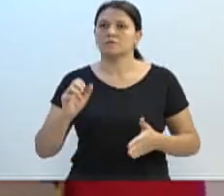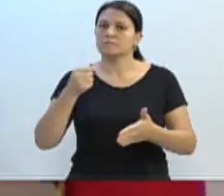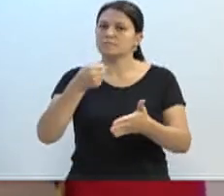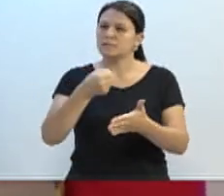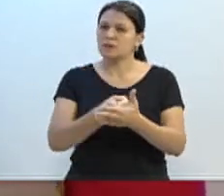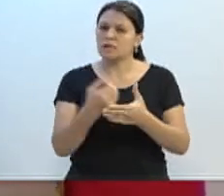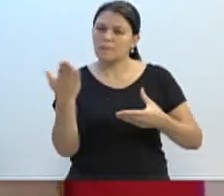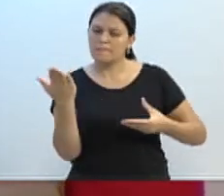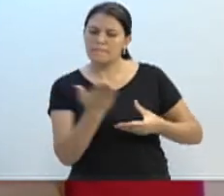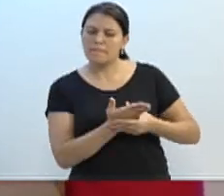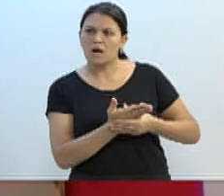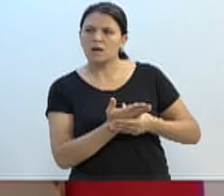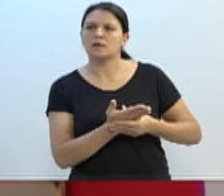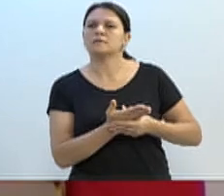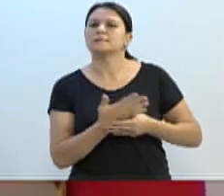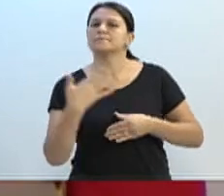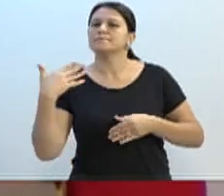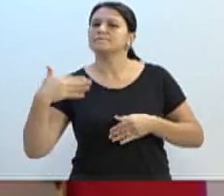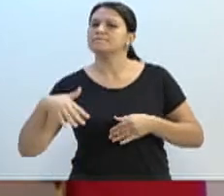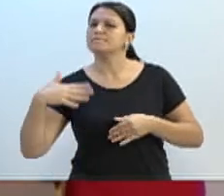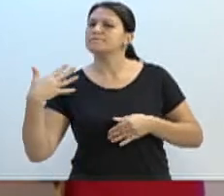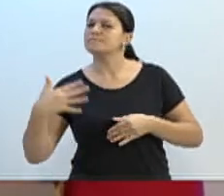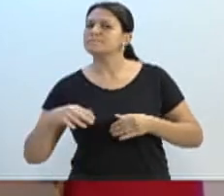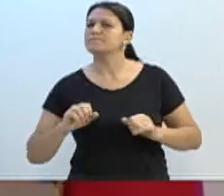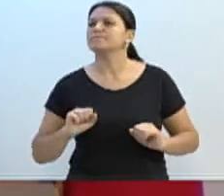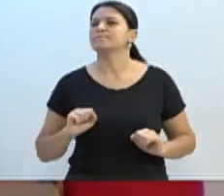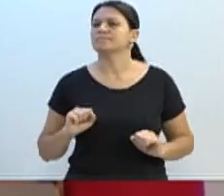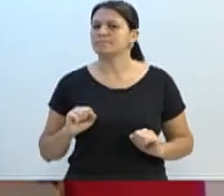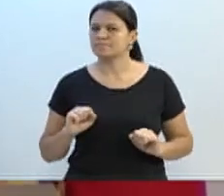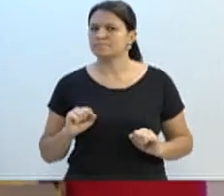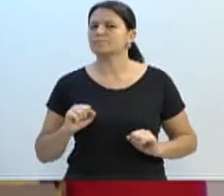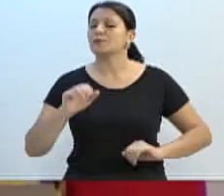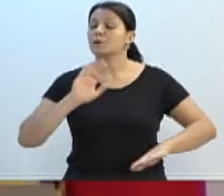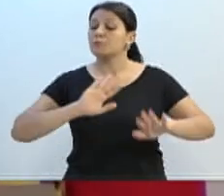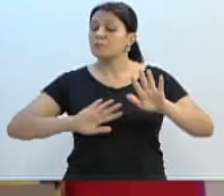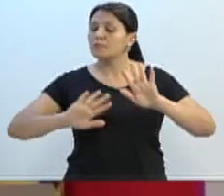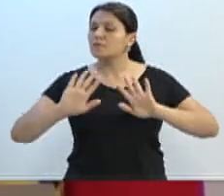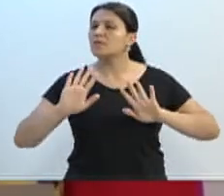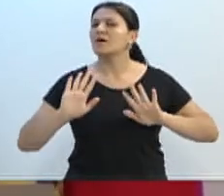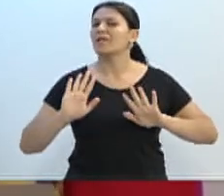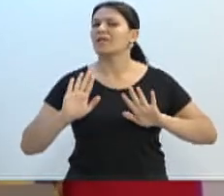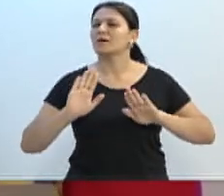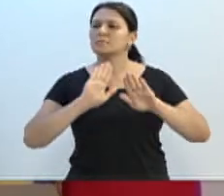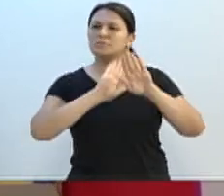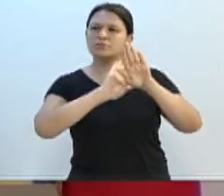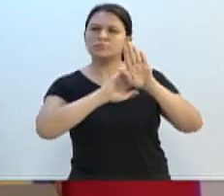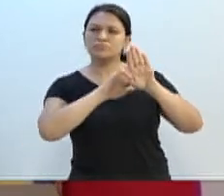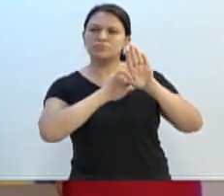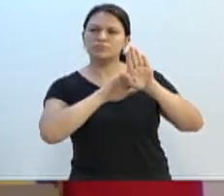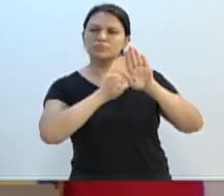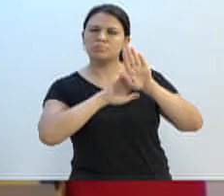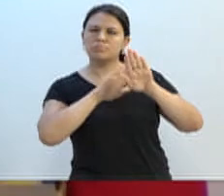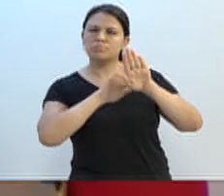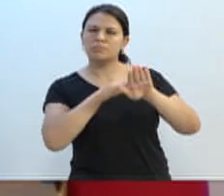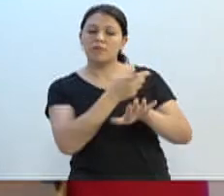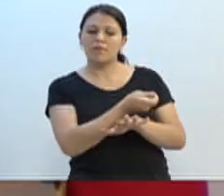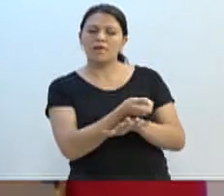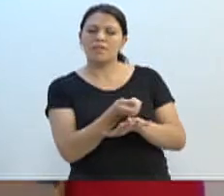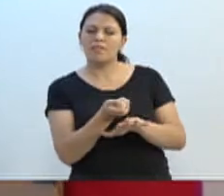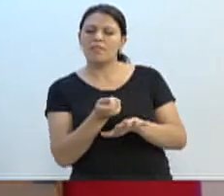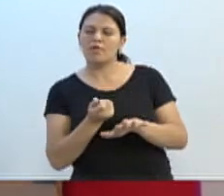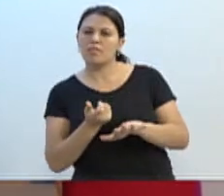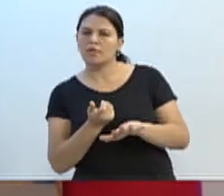processinho, também custa caro. Tome cuidado. Não adianta se esconder atrás de um fake encaminhado pelo terceiro andar,